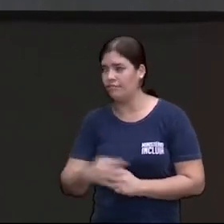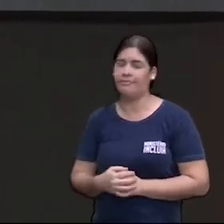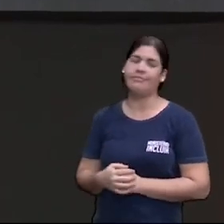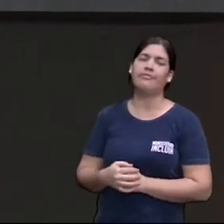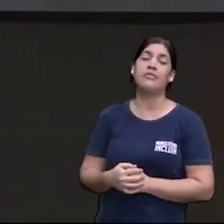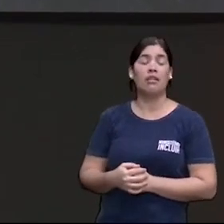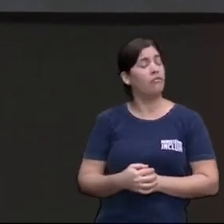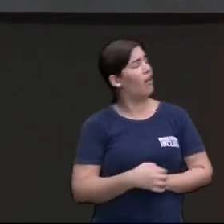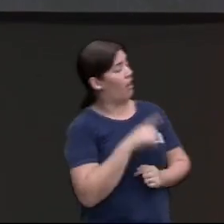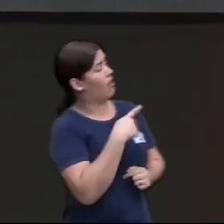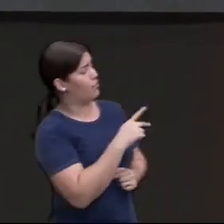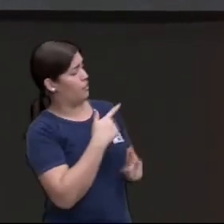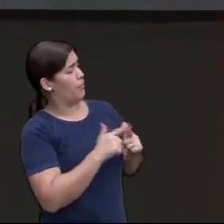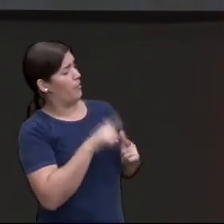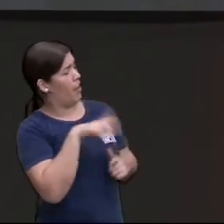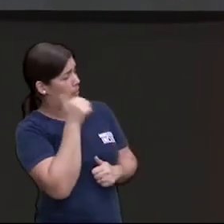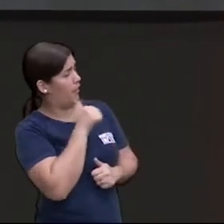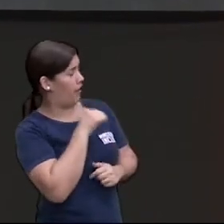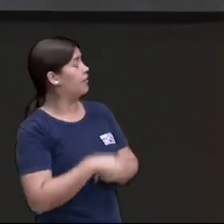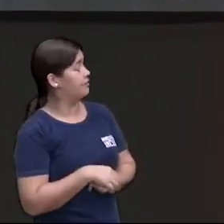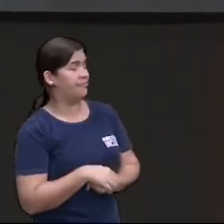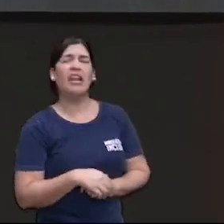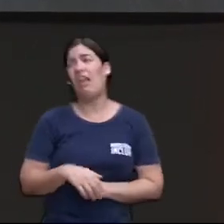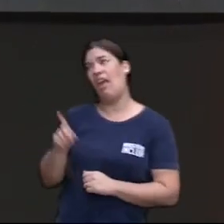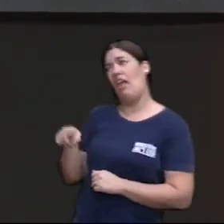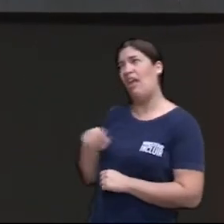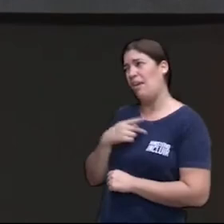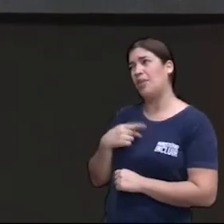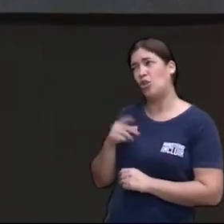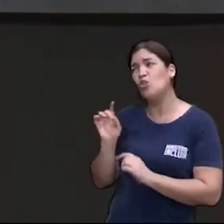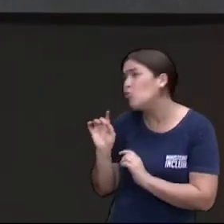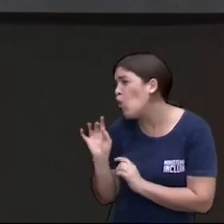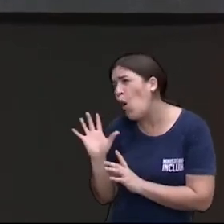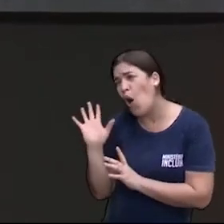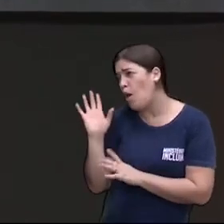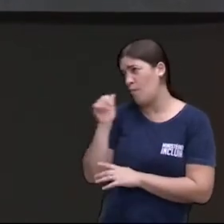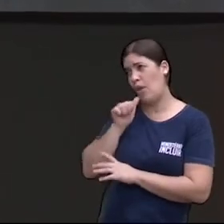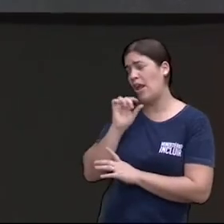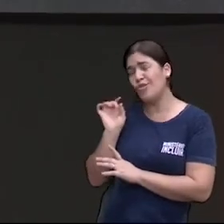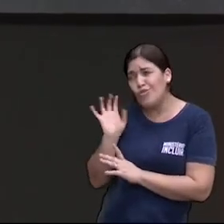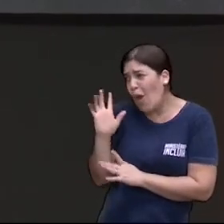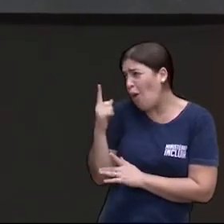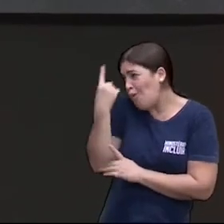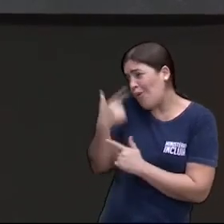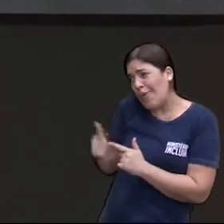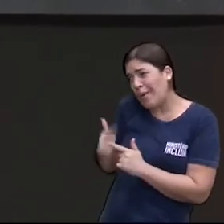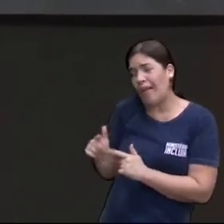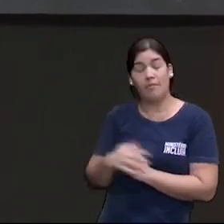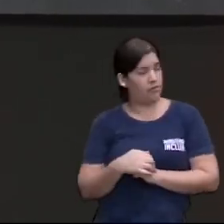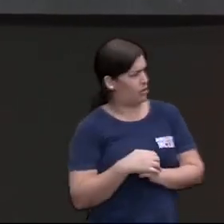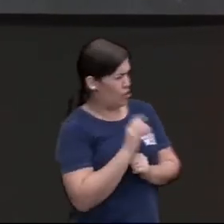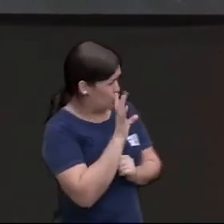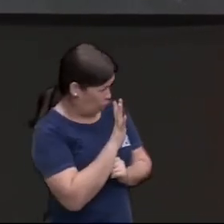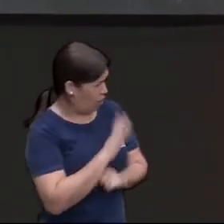Falei, ah, meu problema é mulher. É, é, é só isso. Eu falei, então é